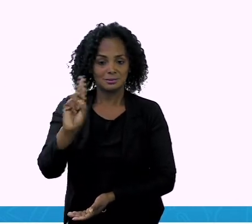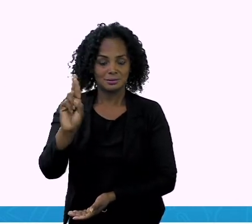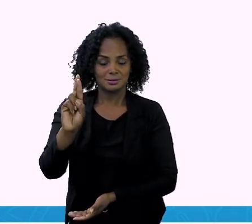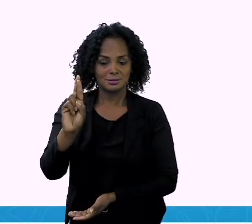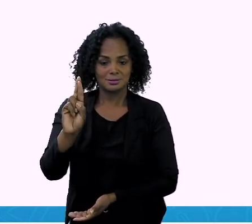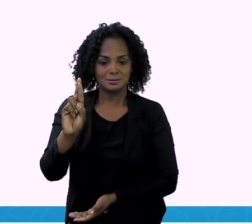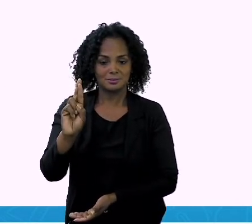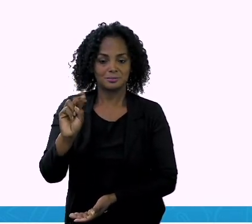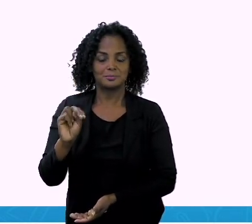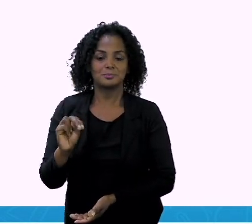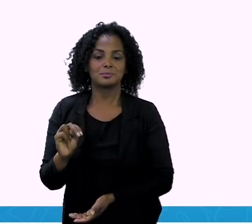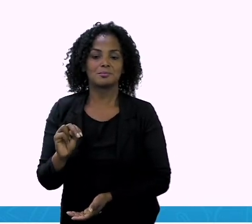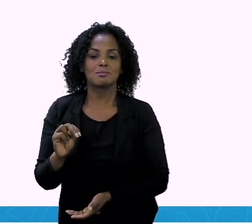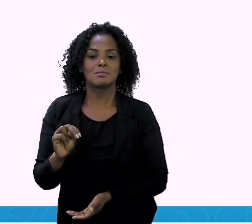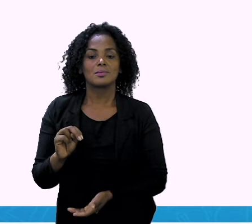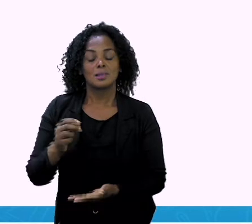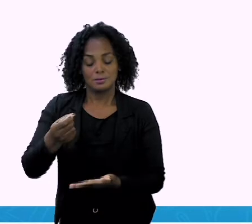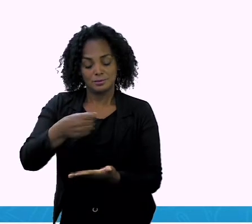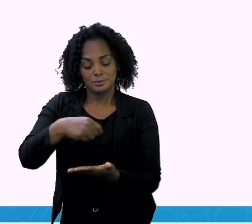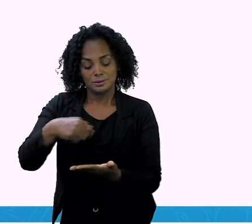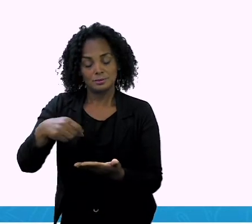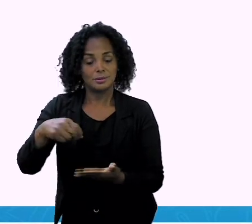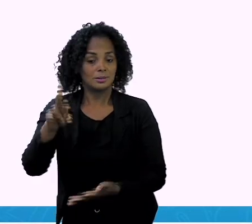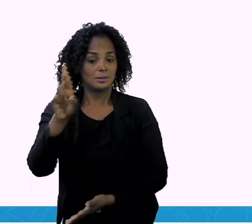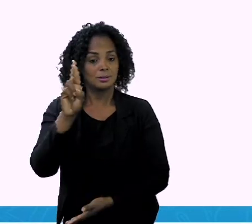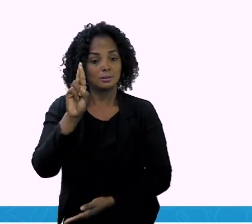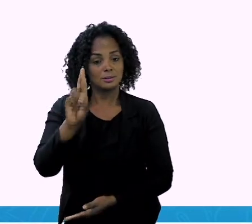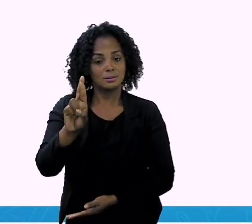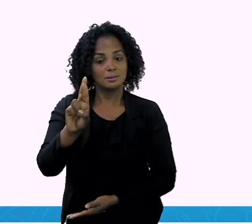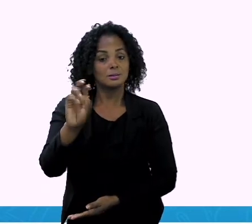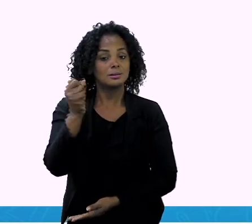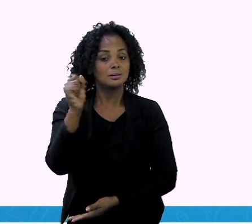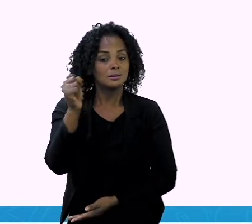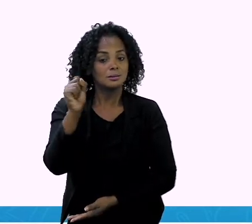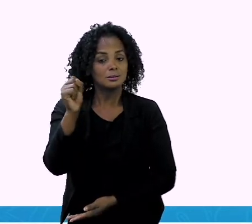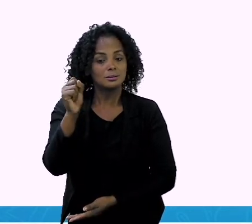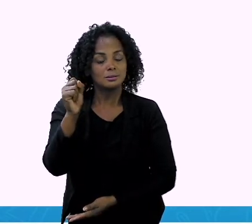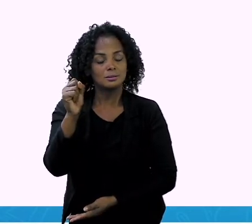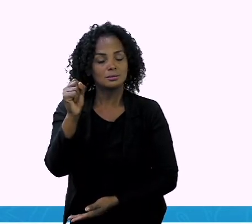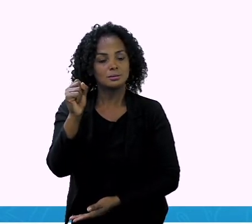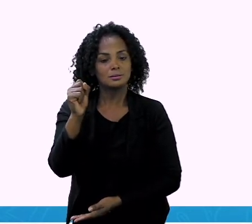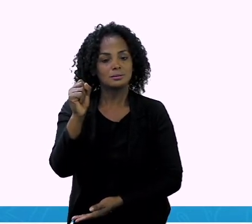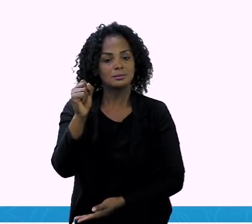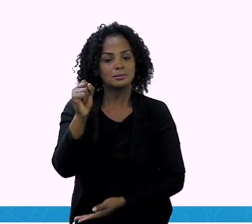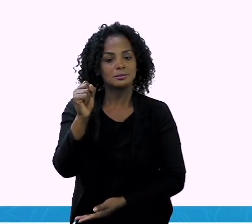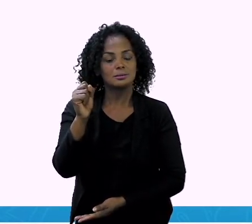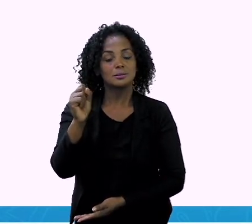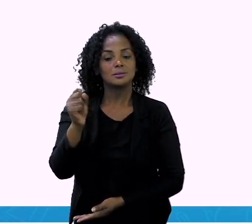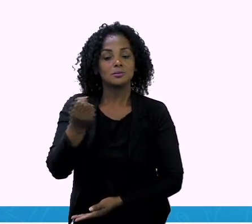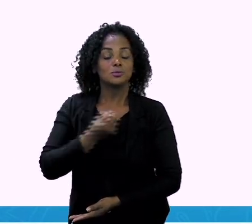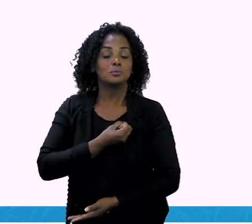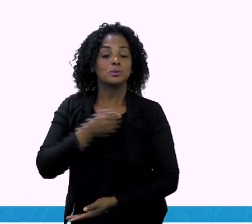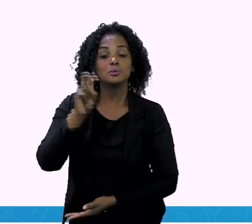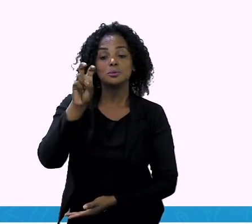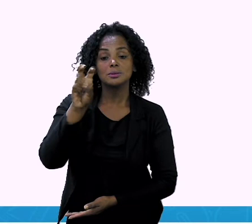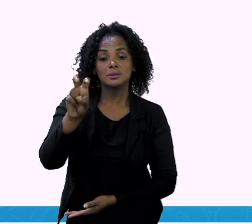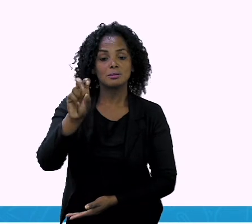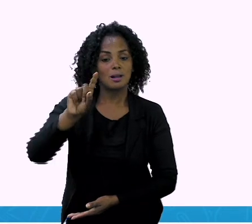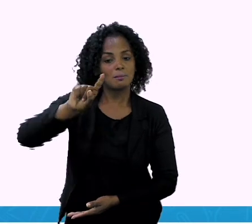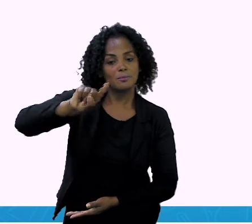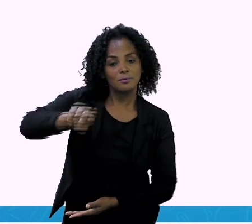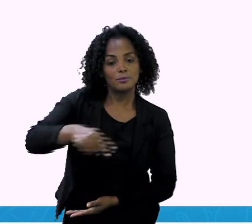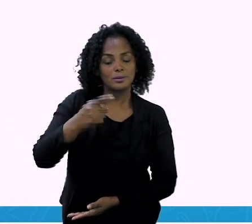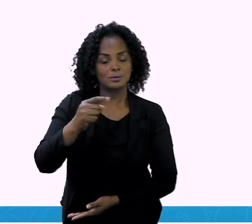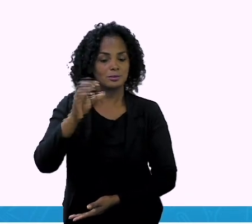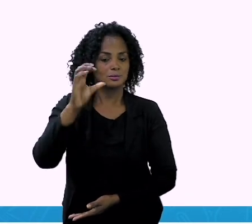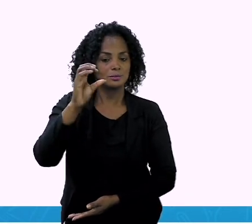Vamos representar aqui? Olha. O cinco, que é o numeral, a vírgula